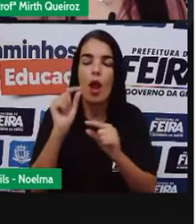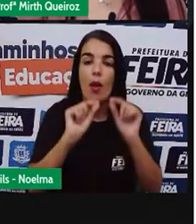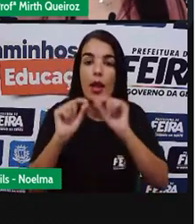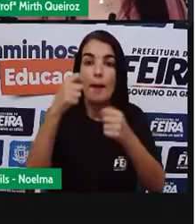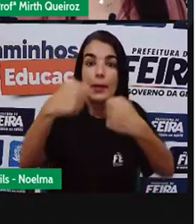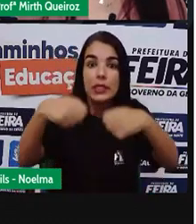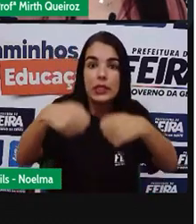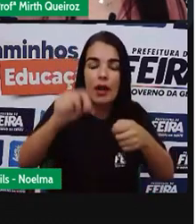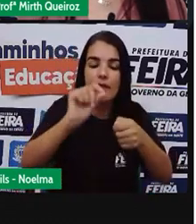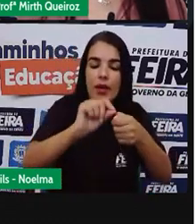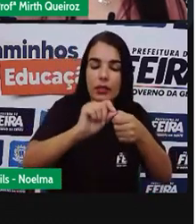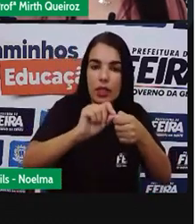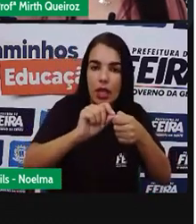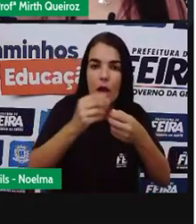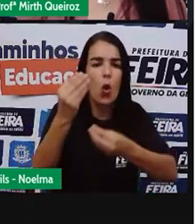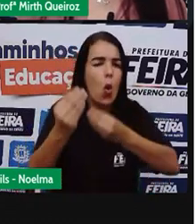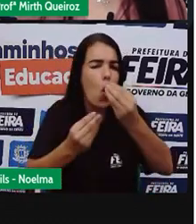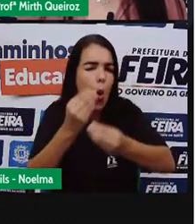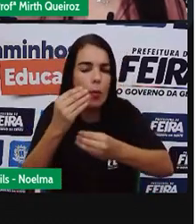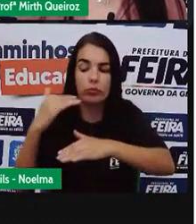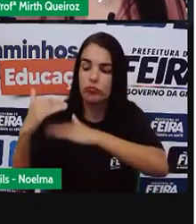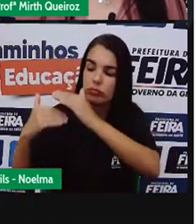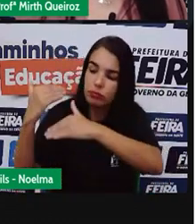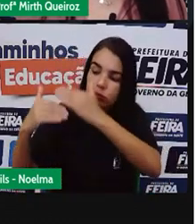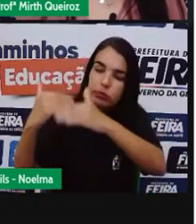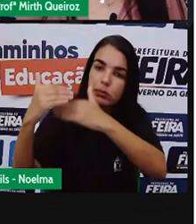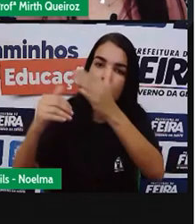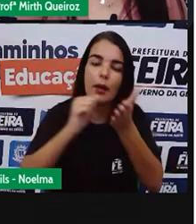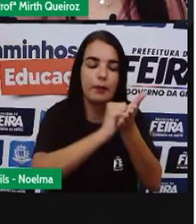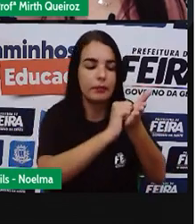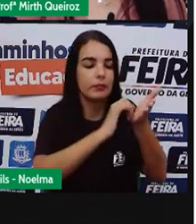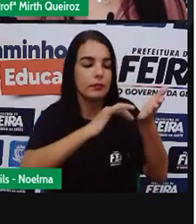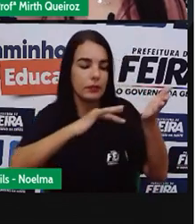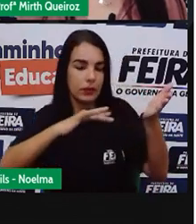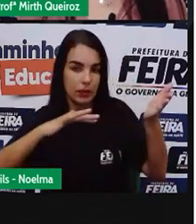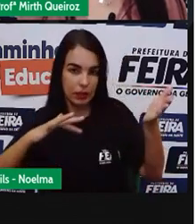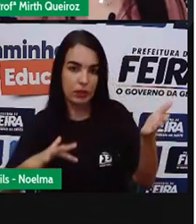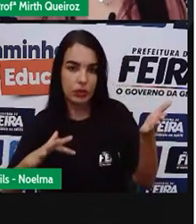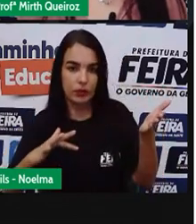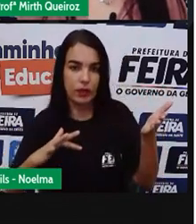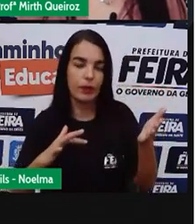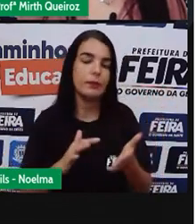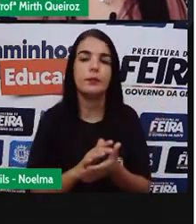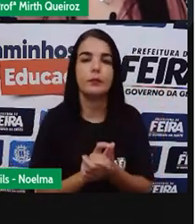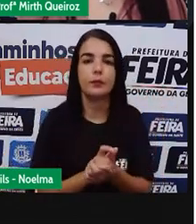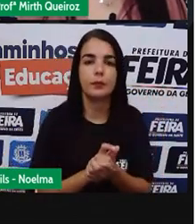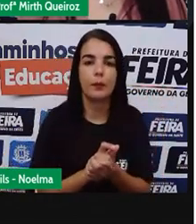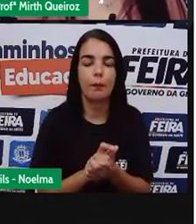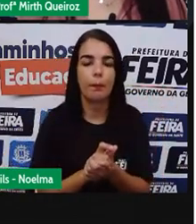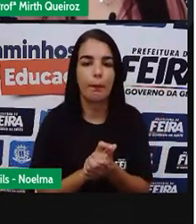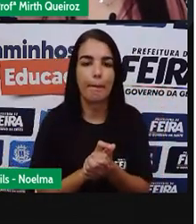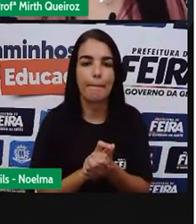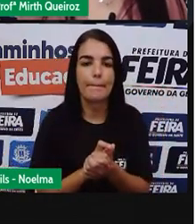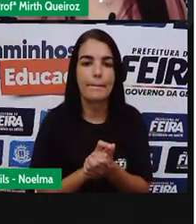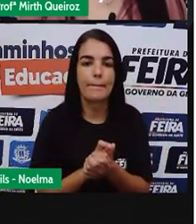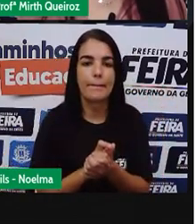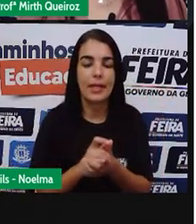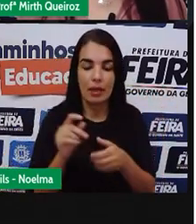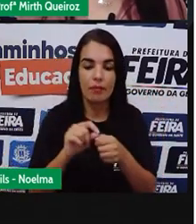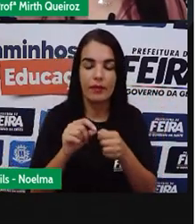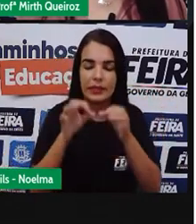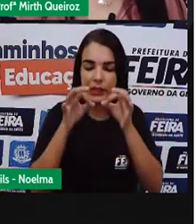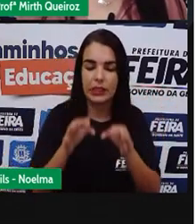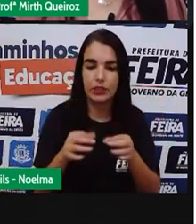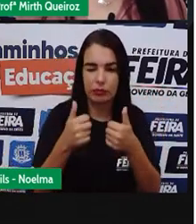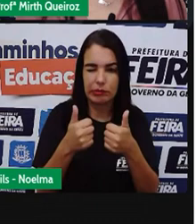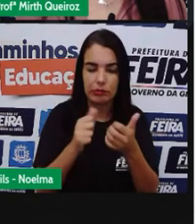deverão fazer. Como vocês deverão dar continuidade aí à atividade. Façam direitinho